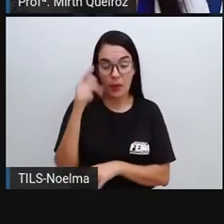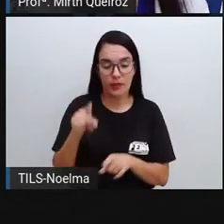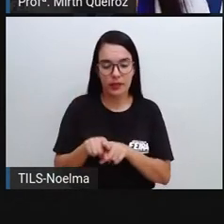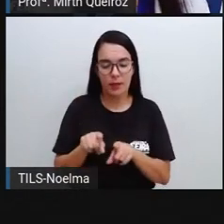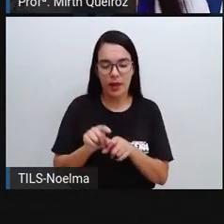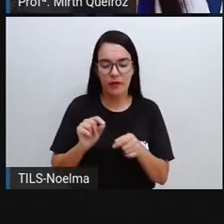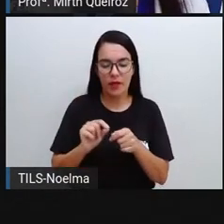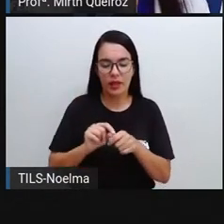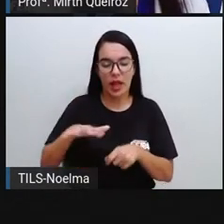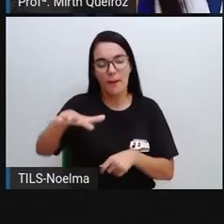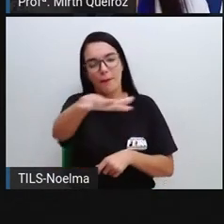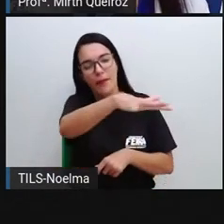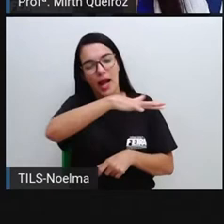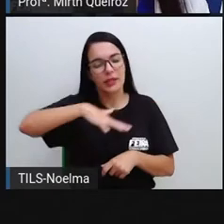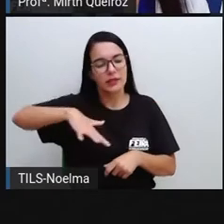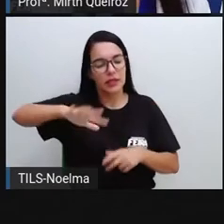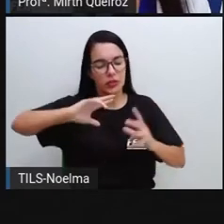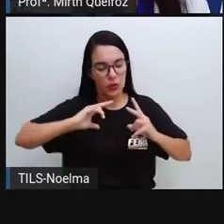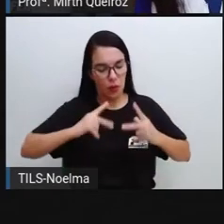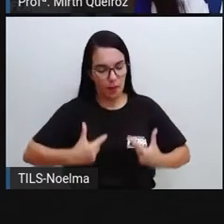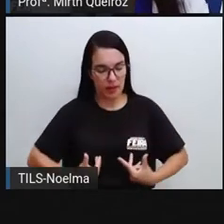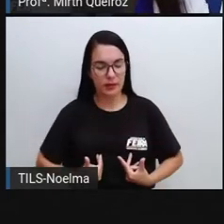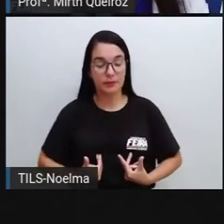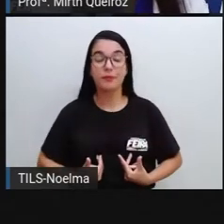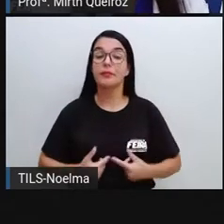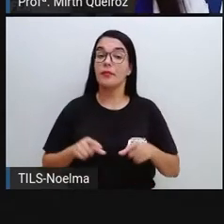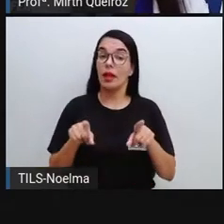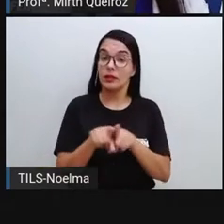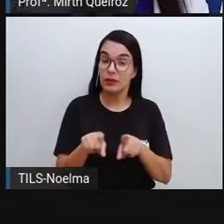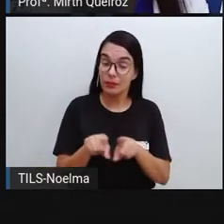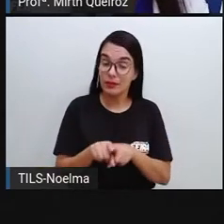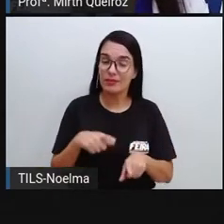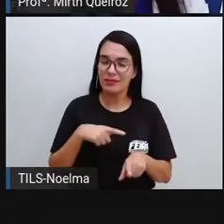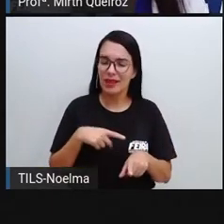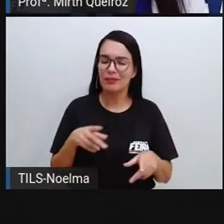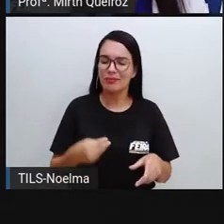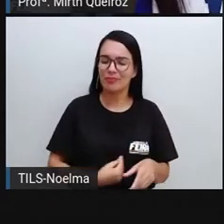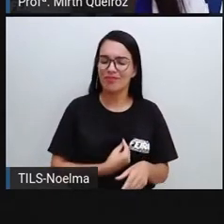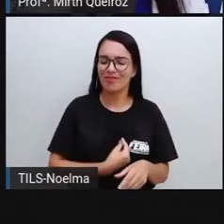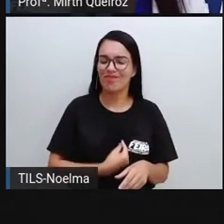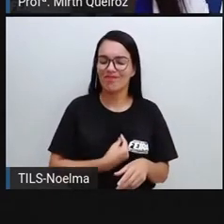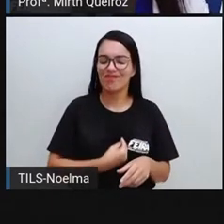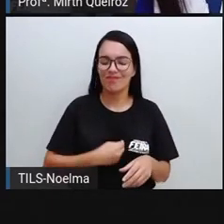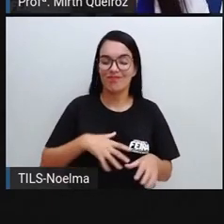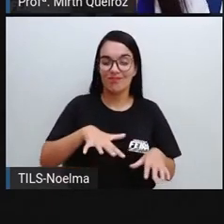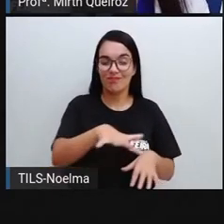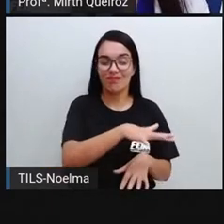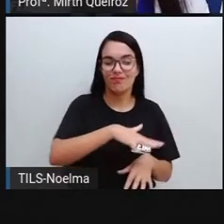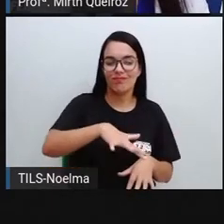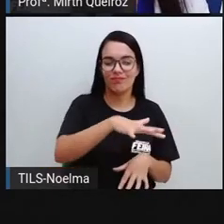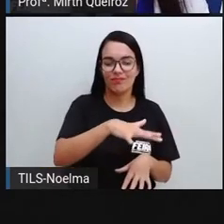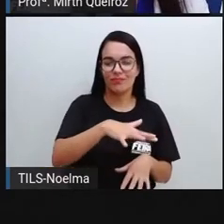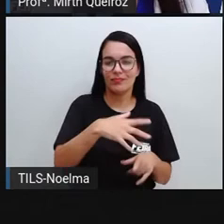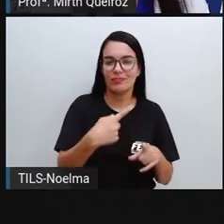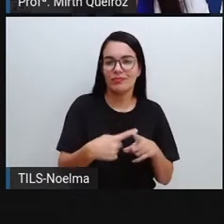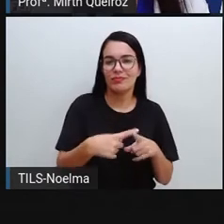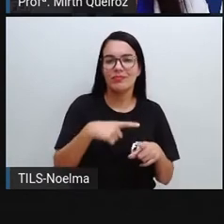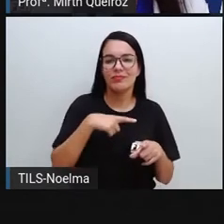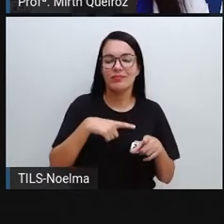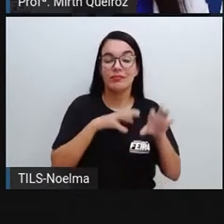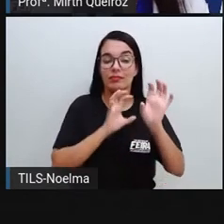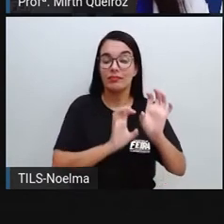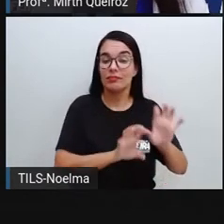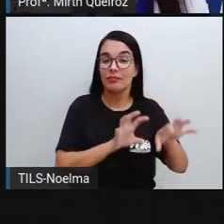a paisagem que está presente no campo, ela também é humanizada, assim como da cidade também. Uma vez que vai ser influenciada por